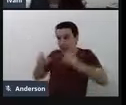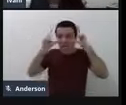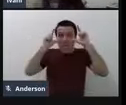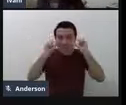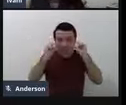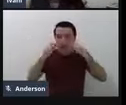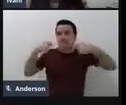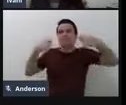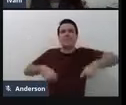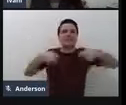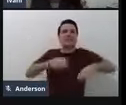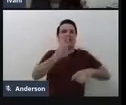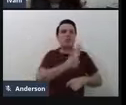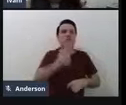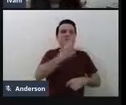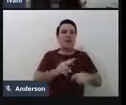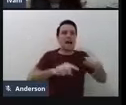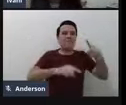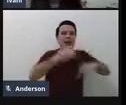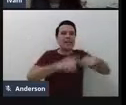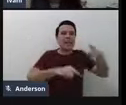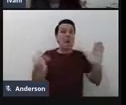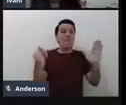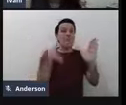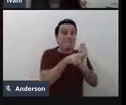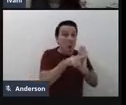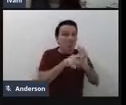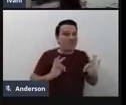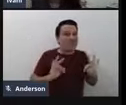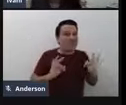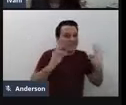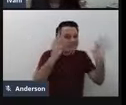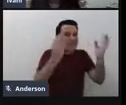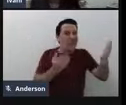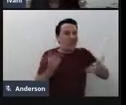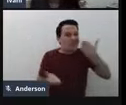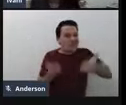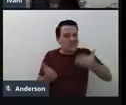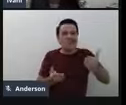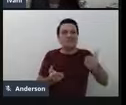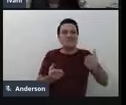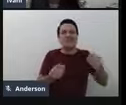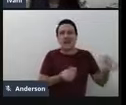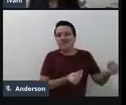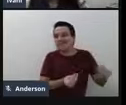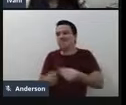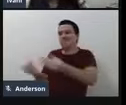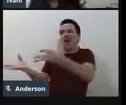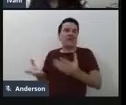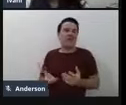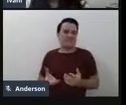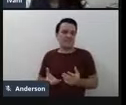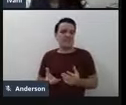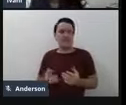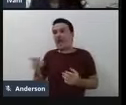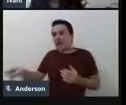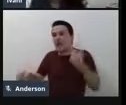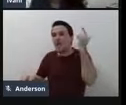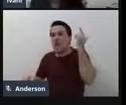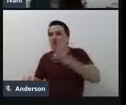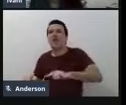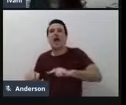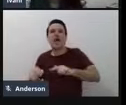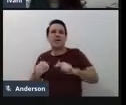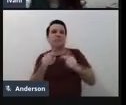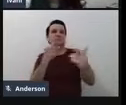assistiva para que ele possa, então, ter acesso de forma equânime aos outros alunos, né, aquele conteúdo que ele